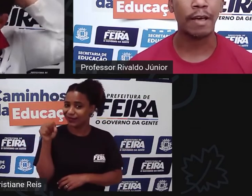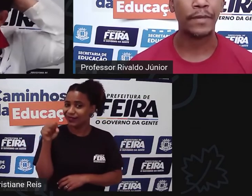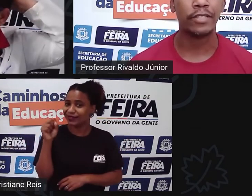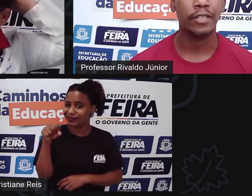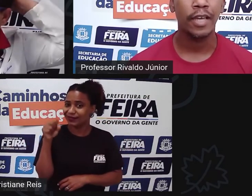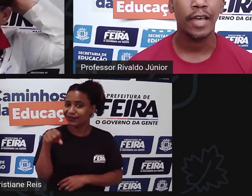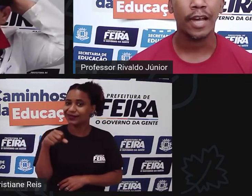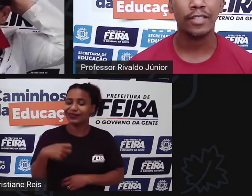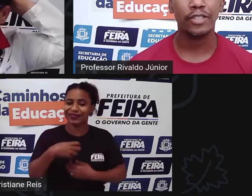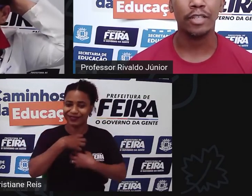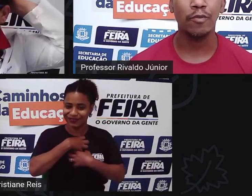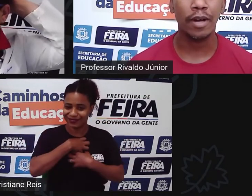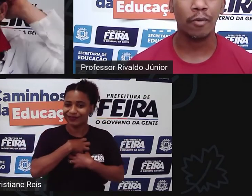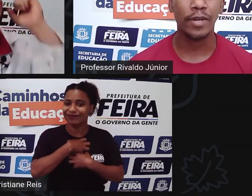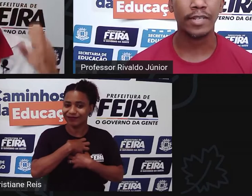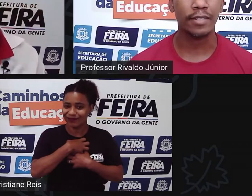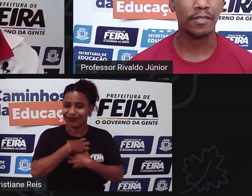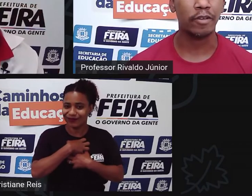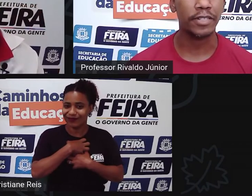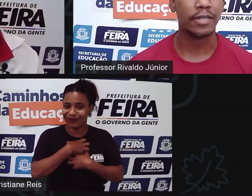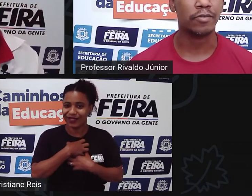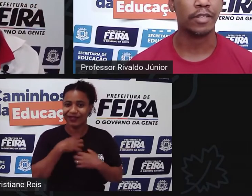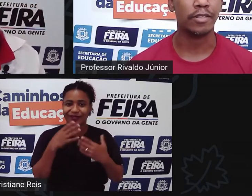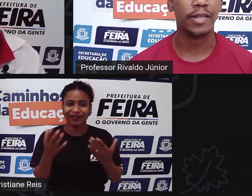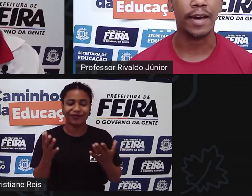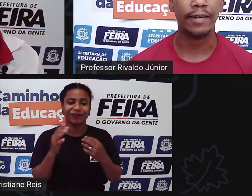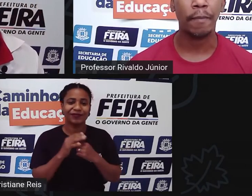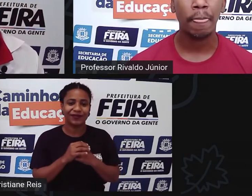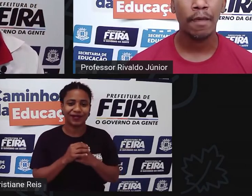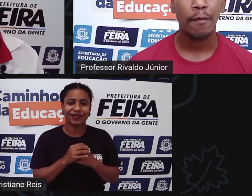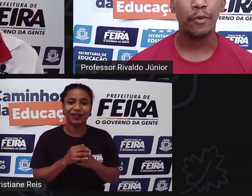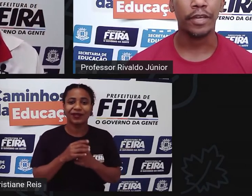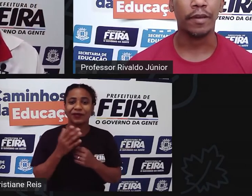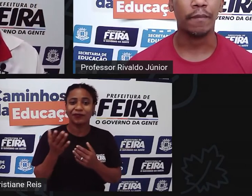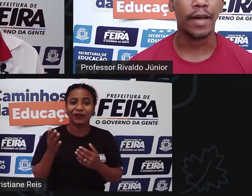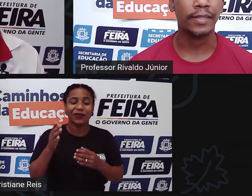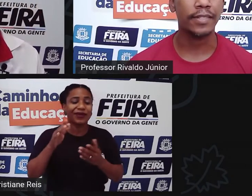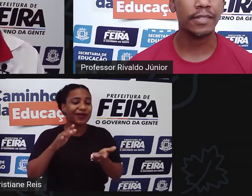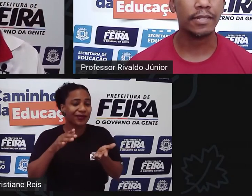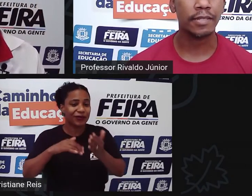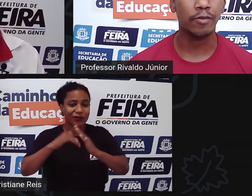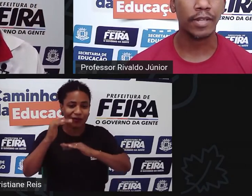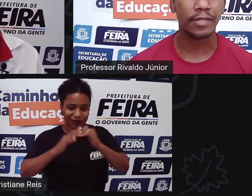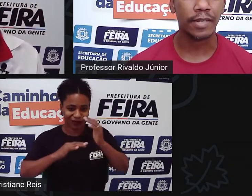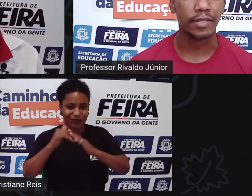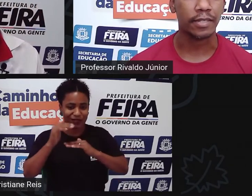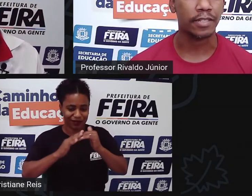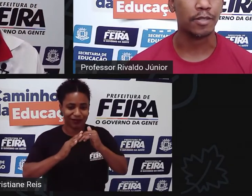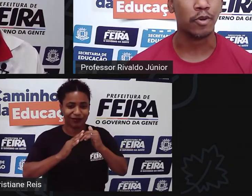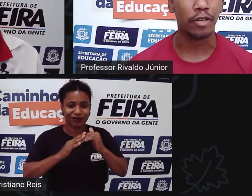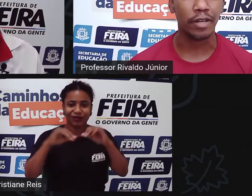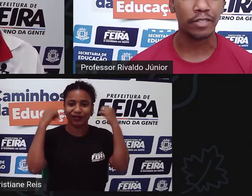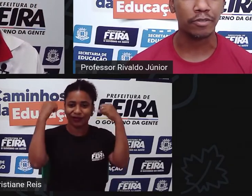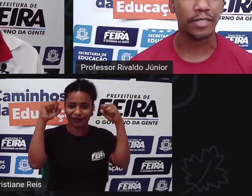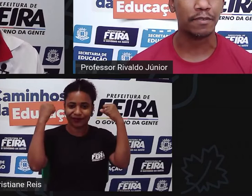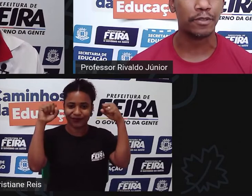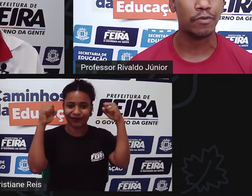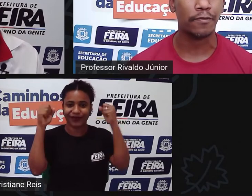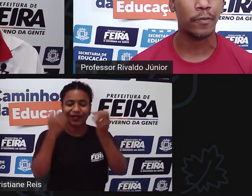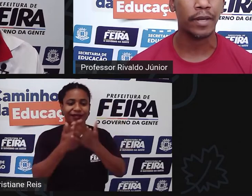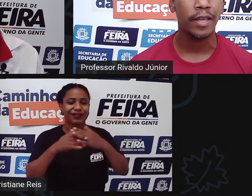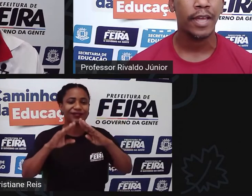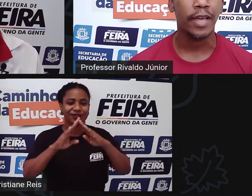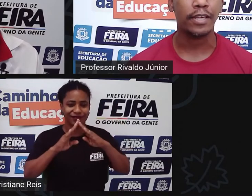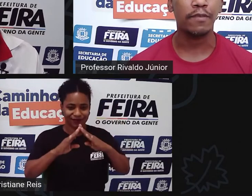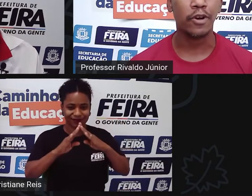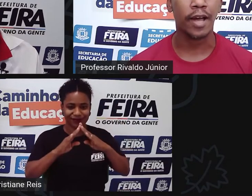particularmente a gente tem uma certa desvalorização da nossa área porque a transição das crianças na escola eu acredito que seja feita de